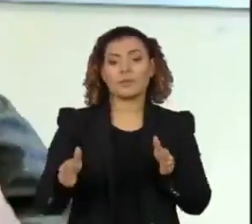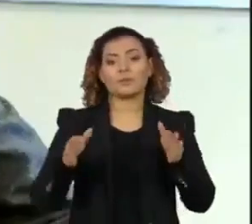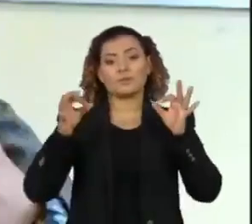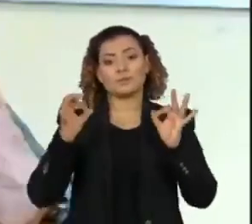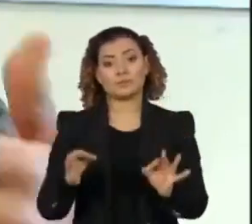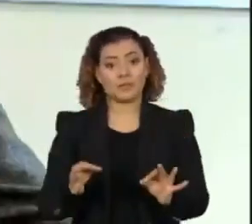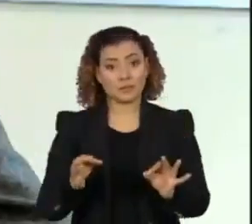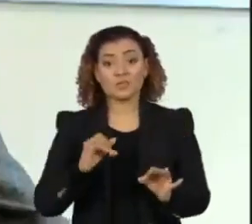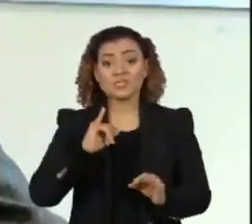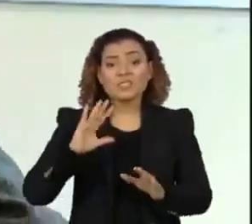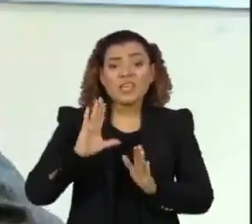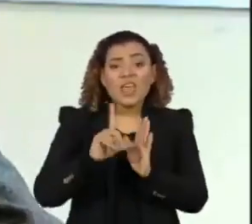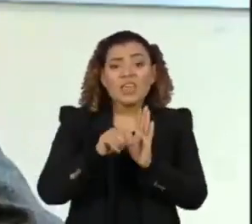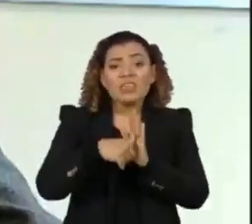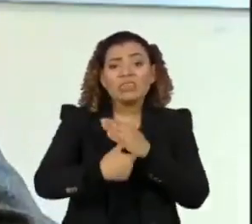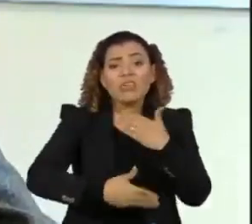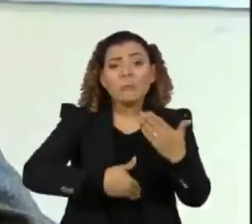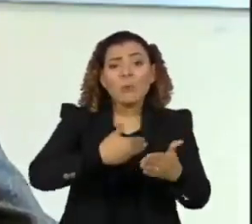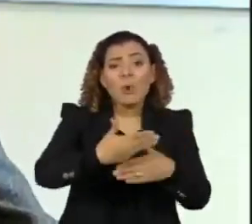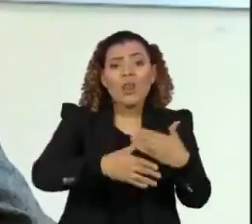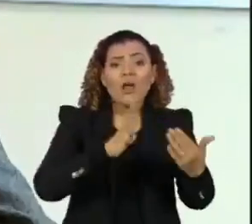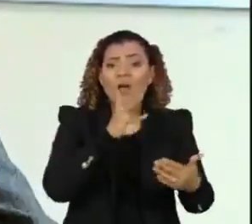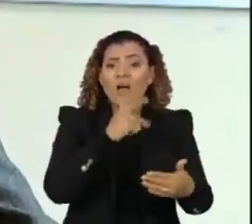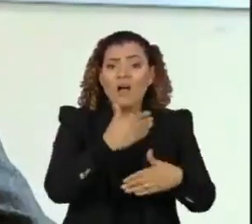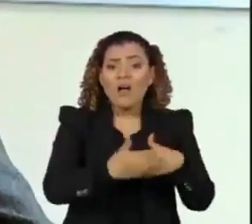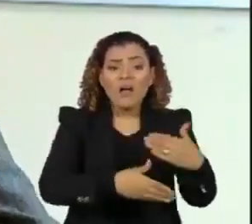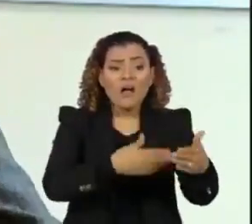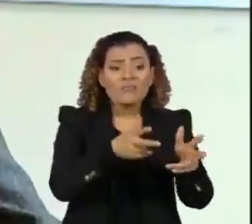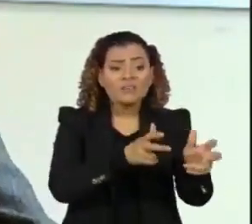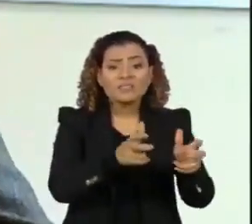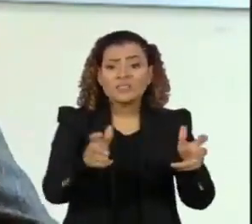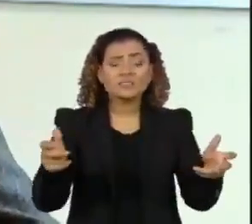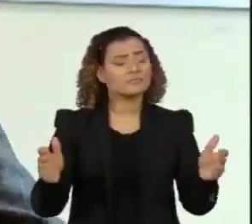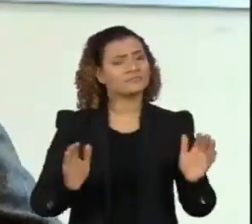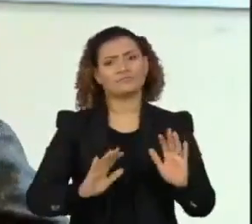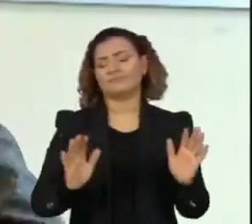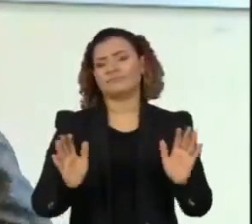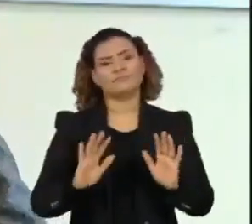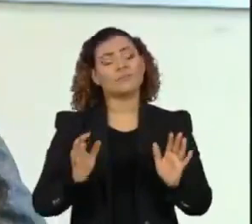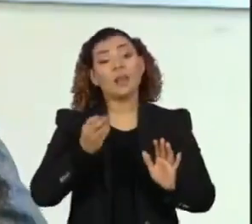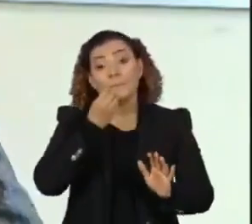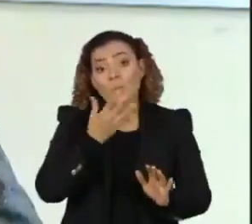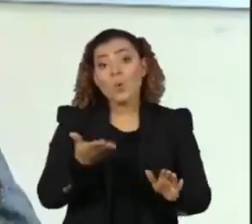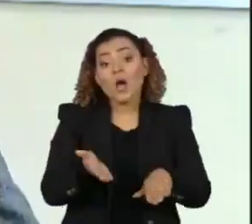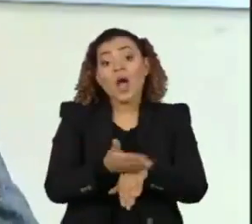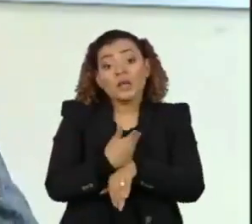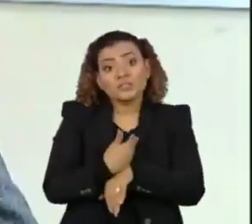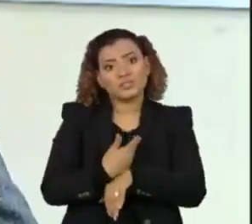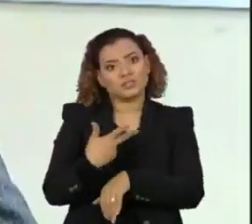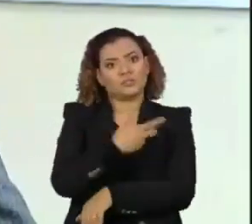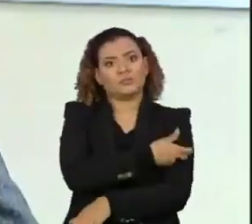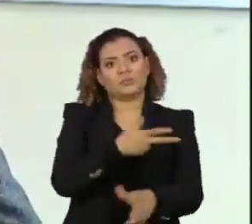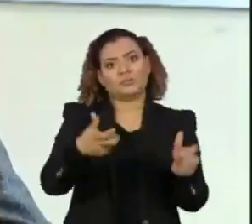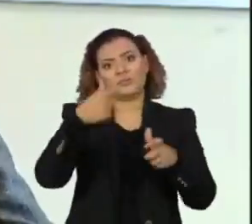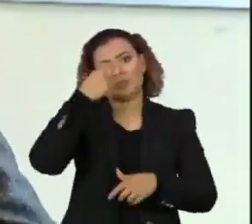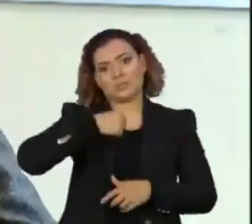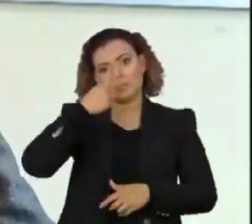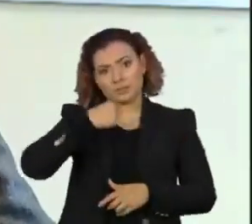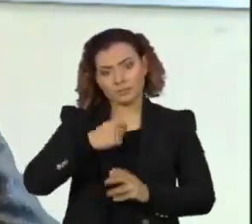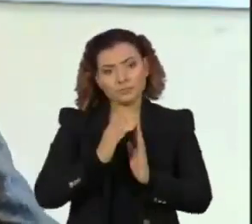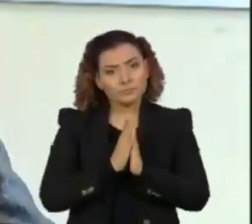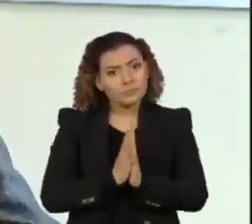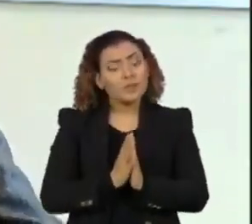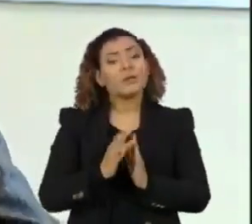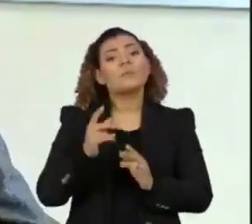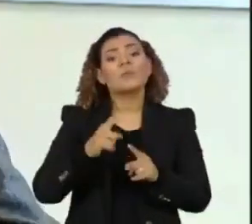se protelarmos o momento da vacinação, se deixarmos para fazer isso, vamos dizer, num momento posterior, a